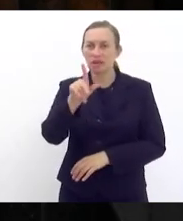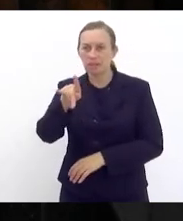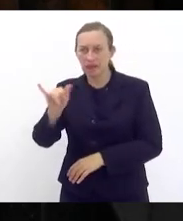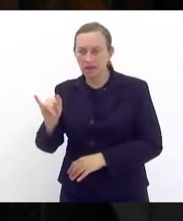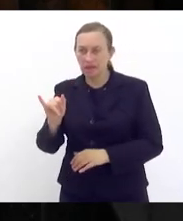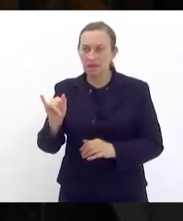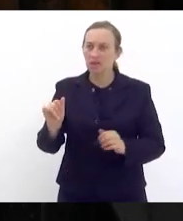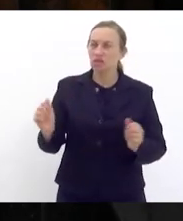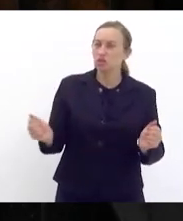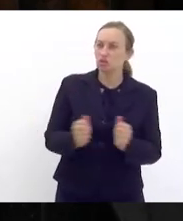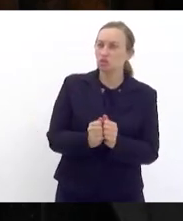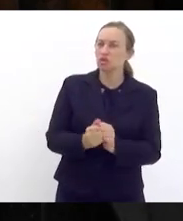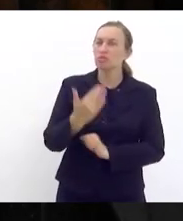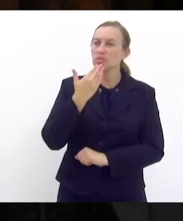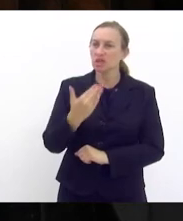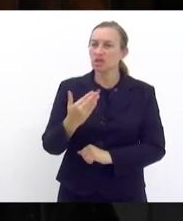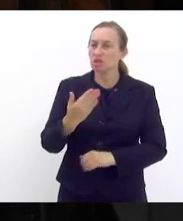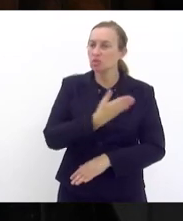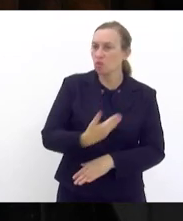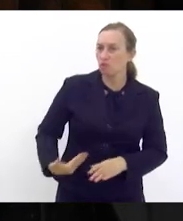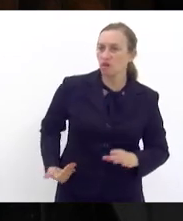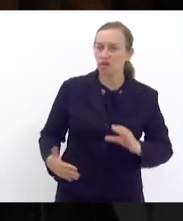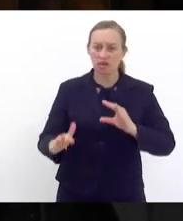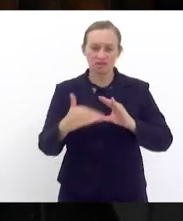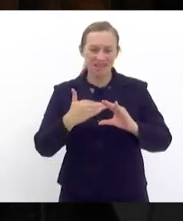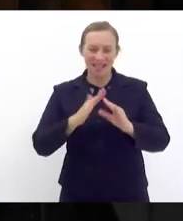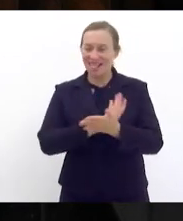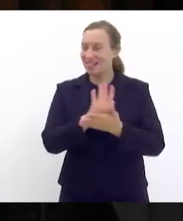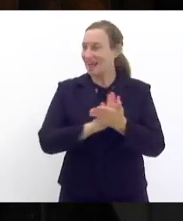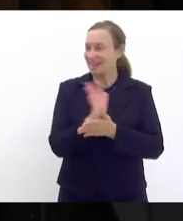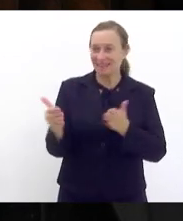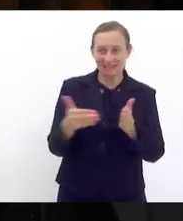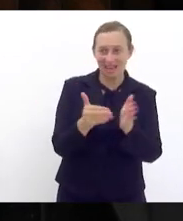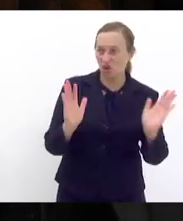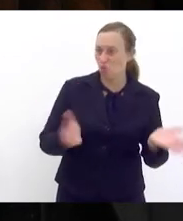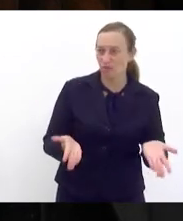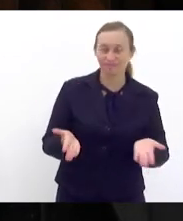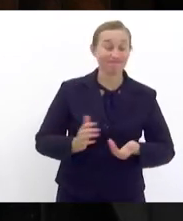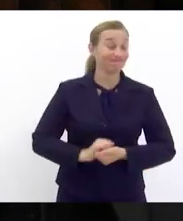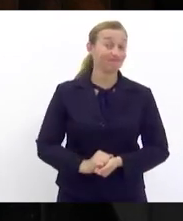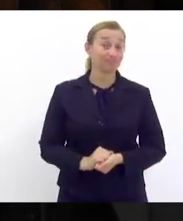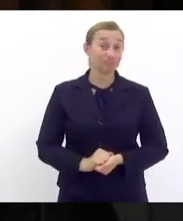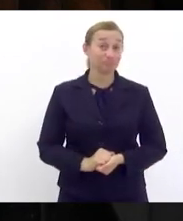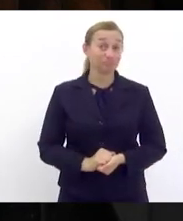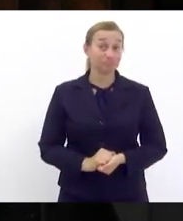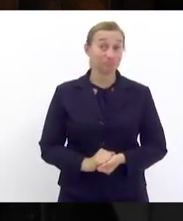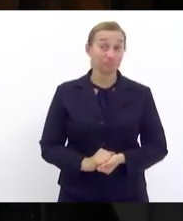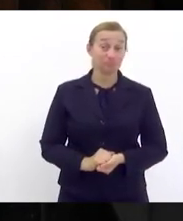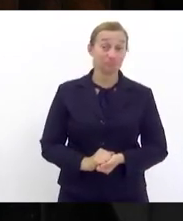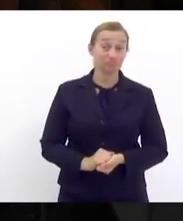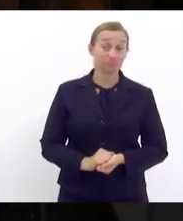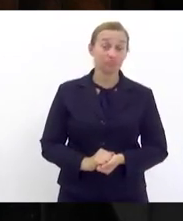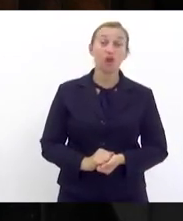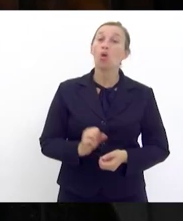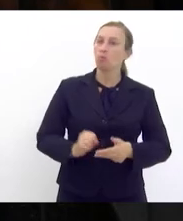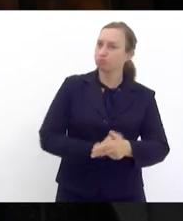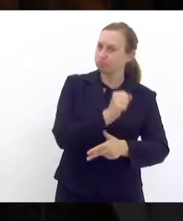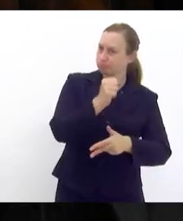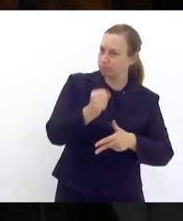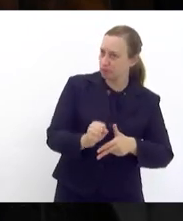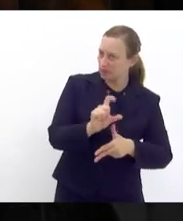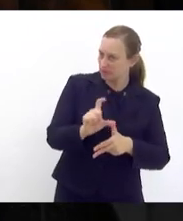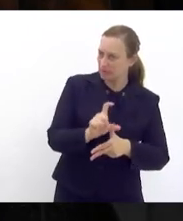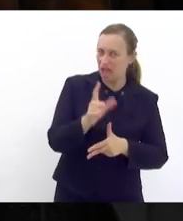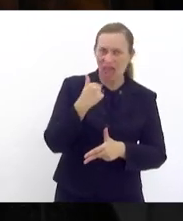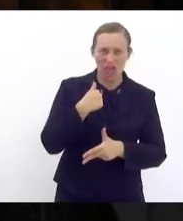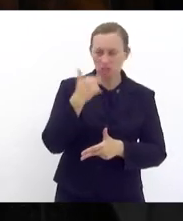solicitaram ao governo esse envio e nada até agora aconteceu. Será que o poder executivo e eu